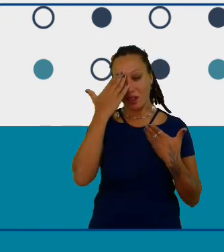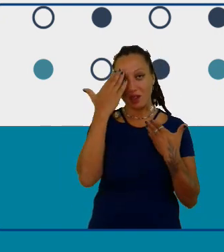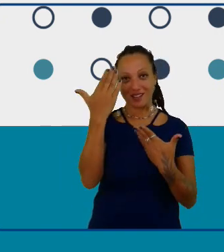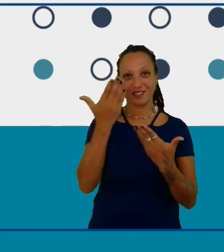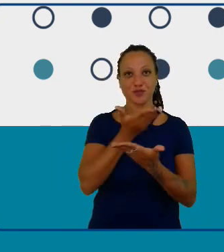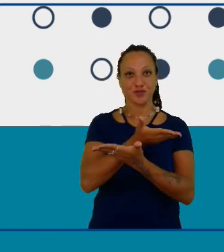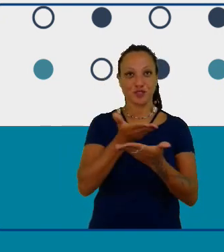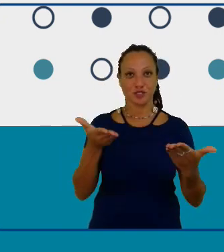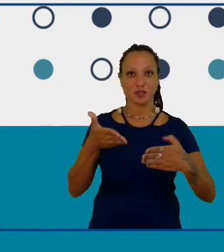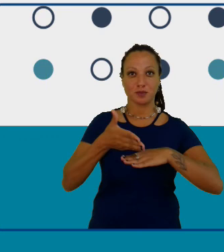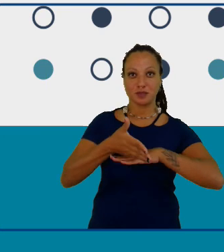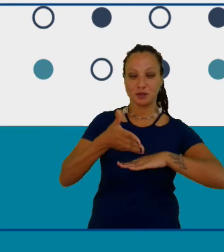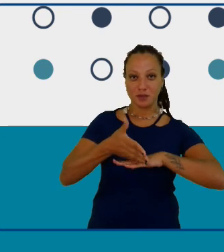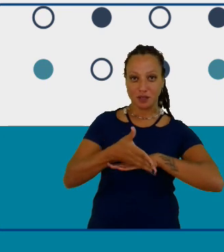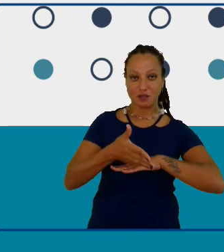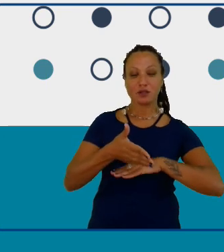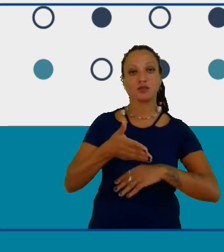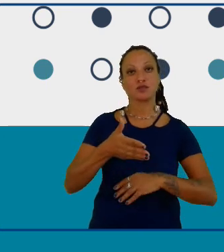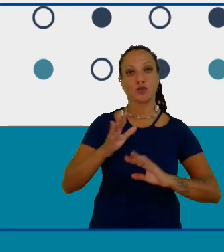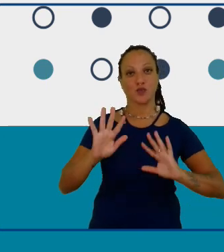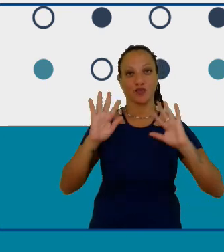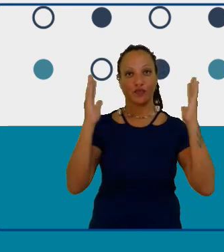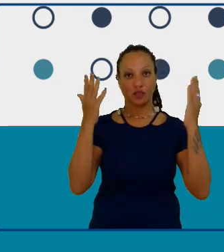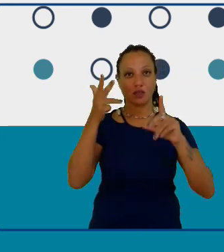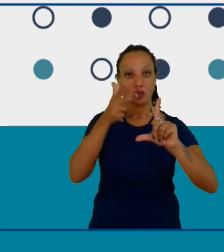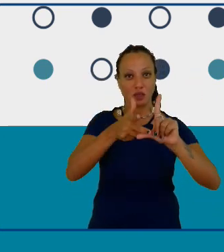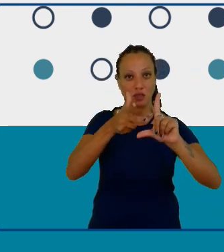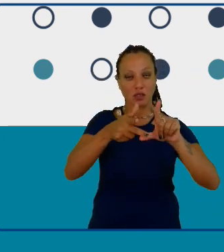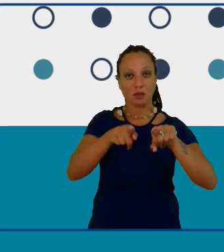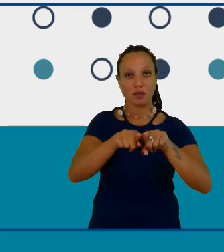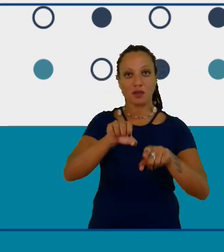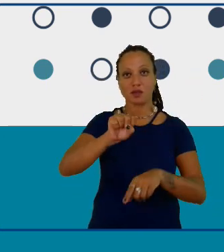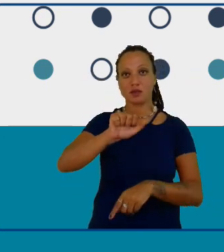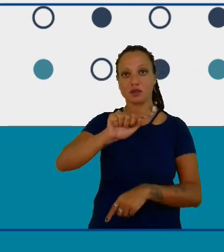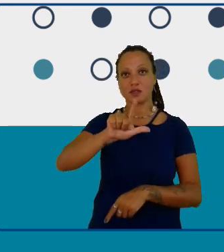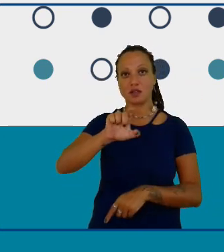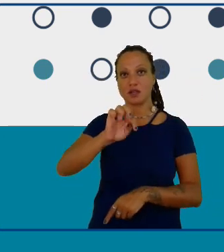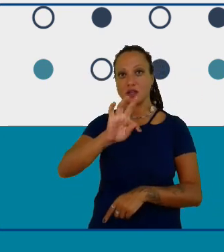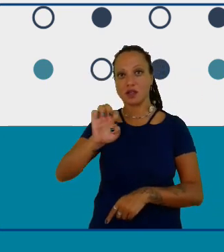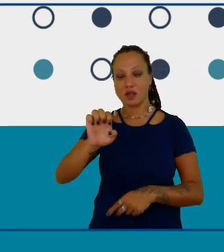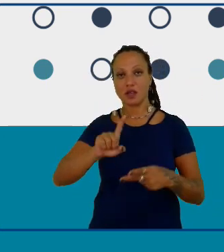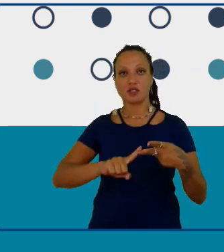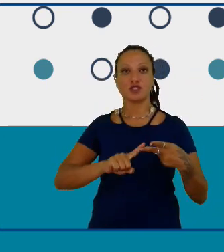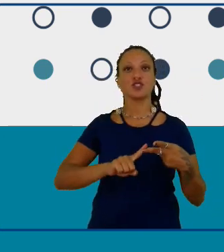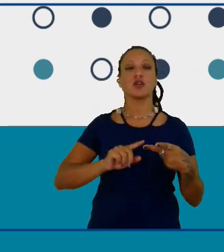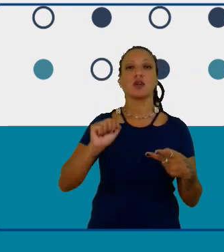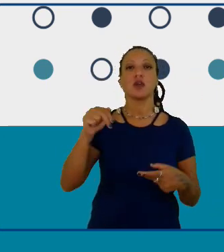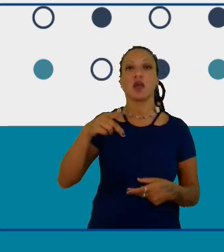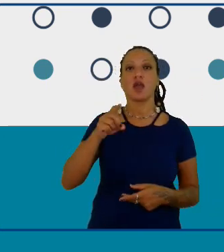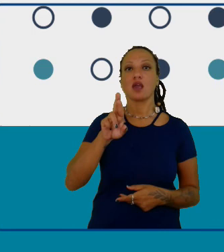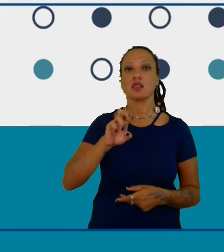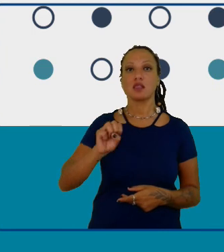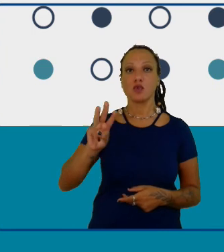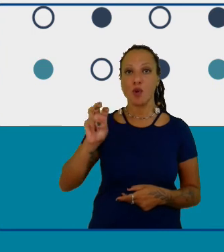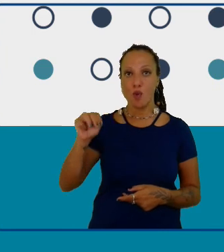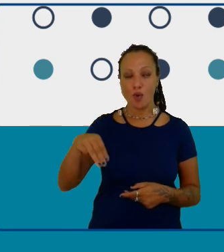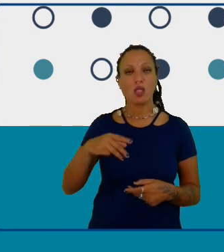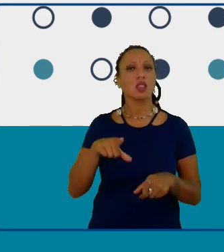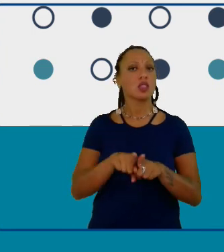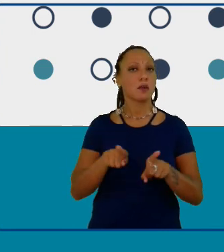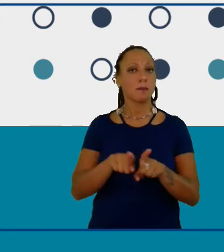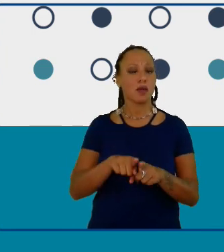que participaram desse evento também a Salete o Andrew que falaram no comecinho gostaria de passar a palavra para